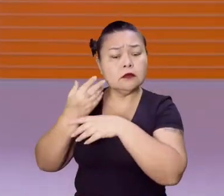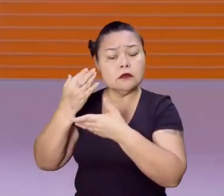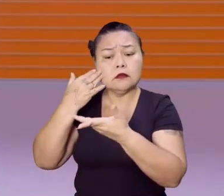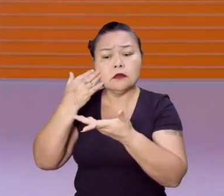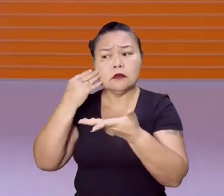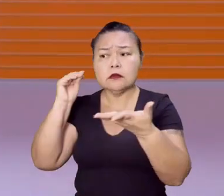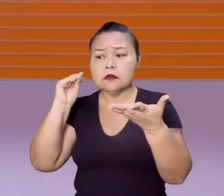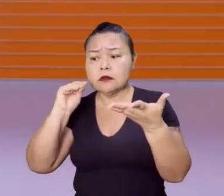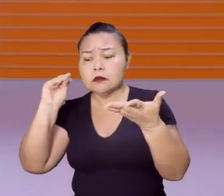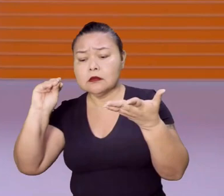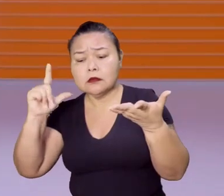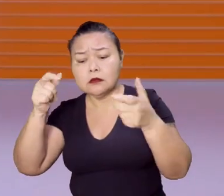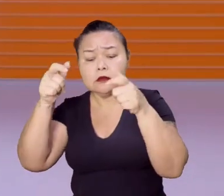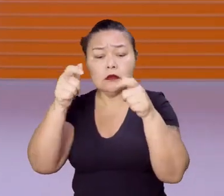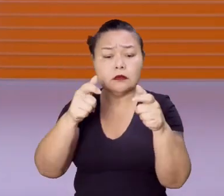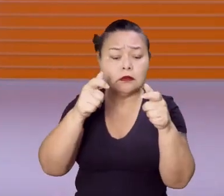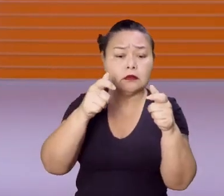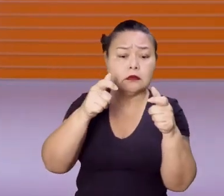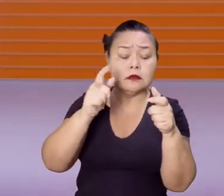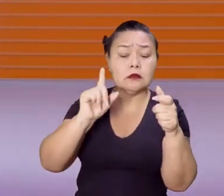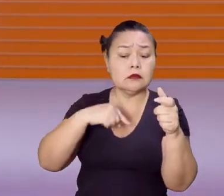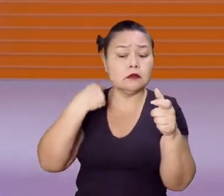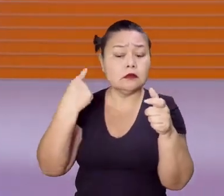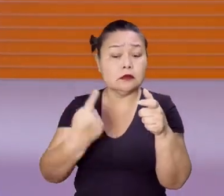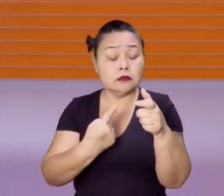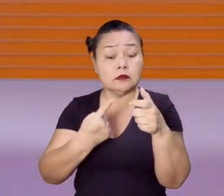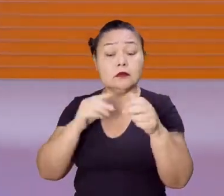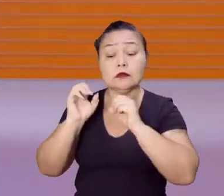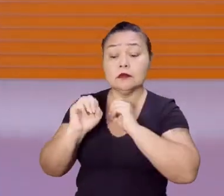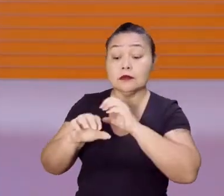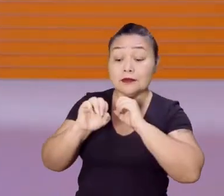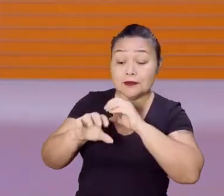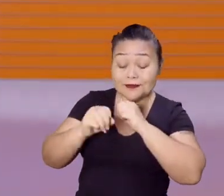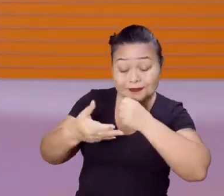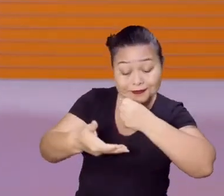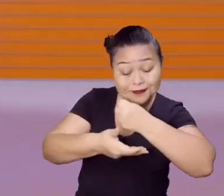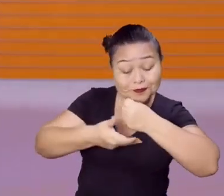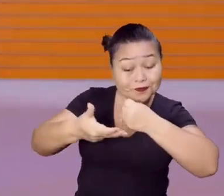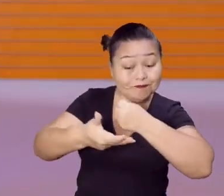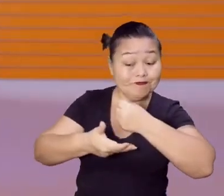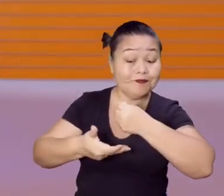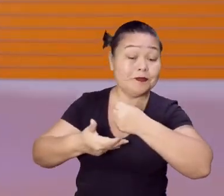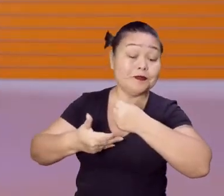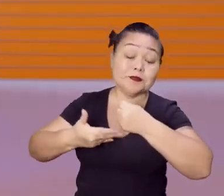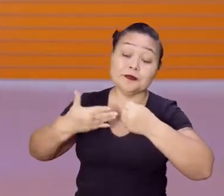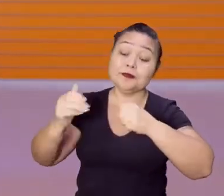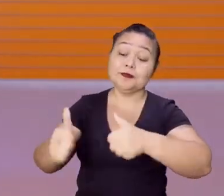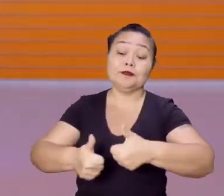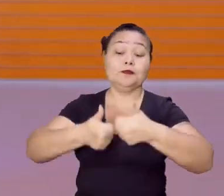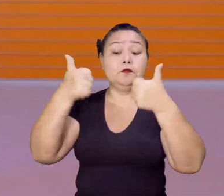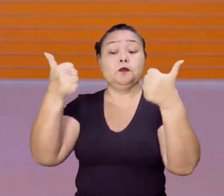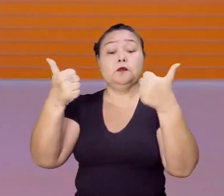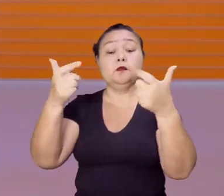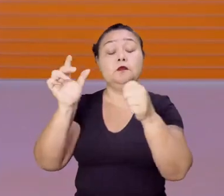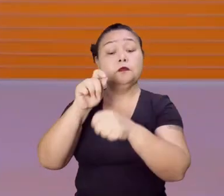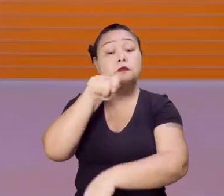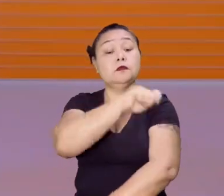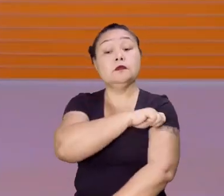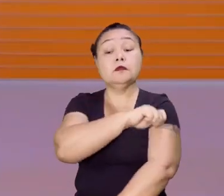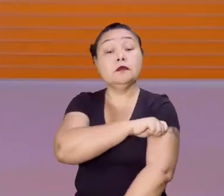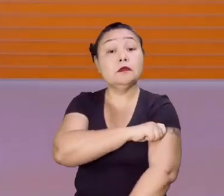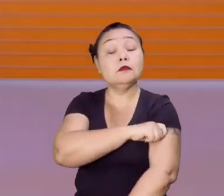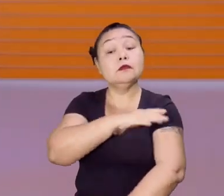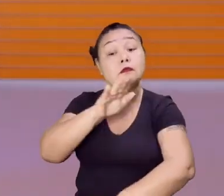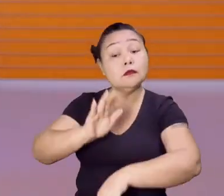lacuna em algum lugar. Então, o nosso ensino básico ainda precisa melhorar para que os alunos saiam mais preparados